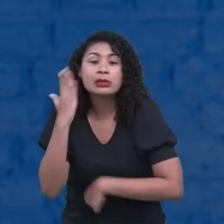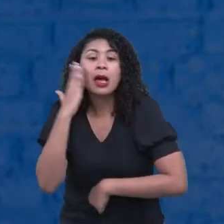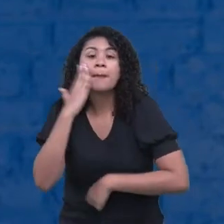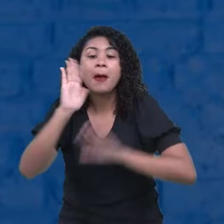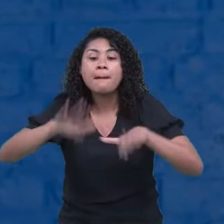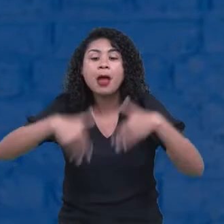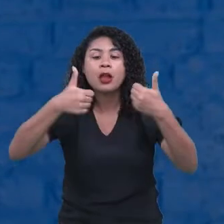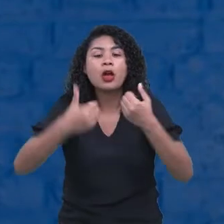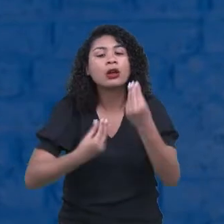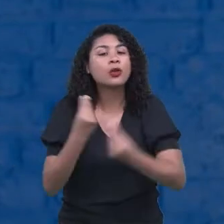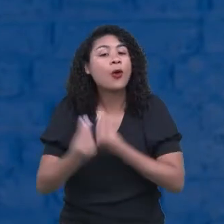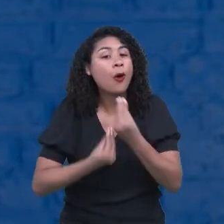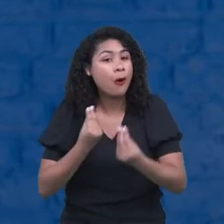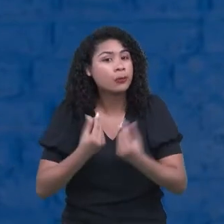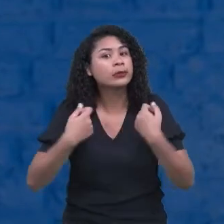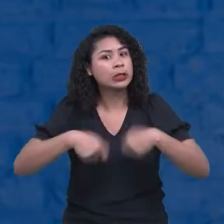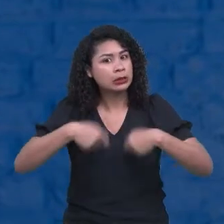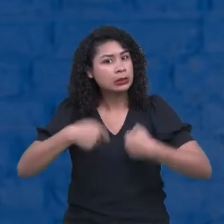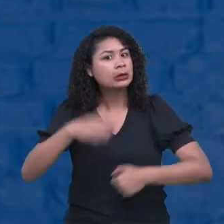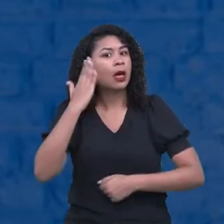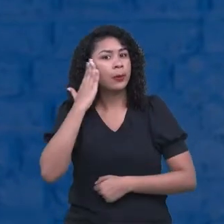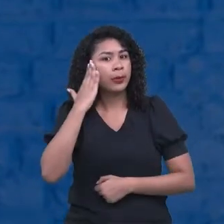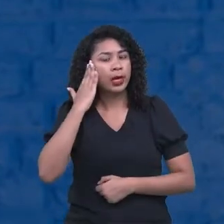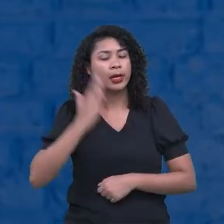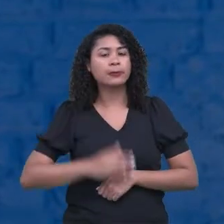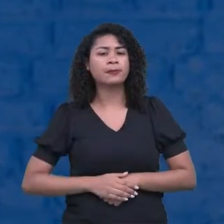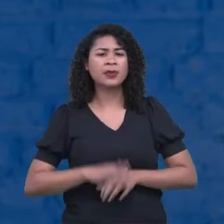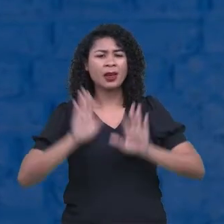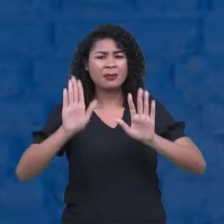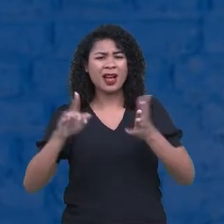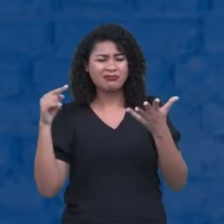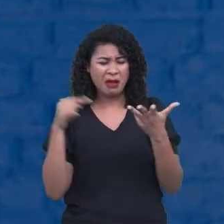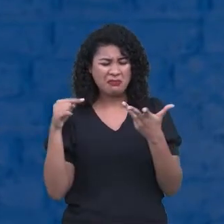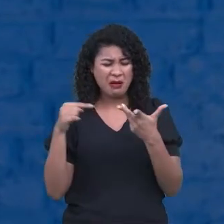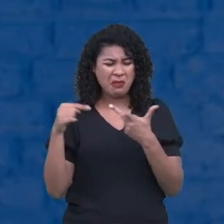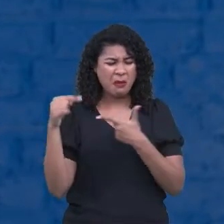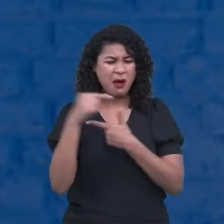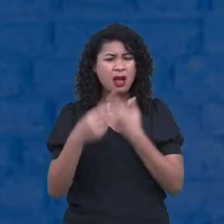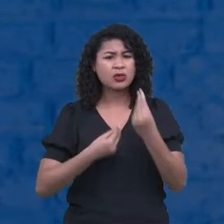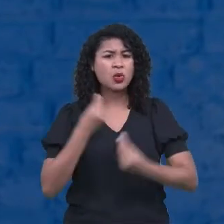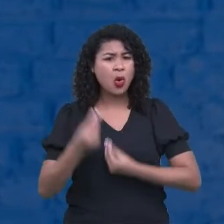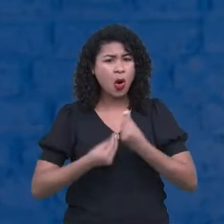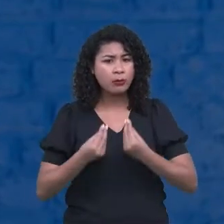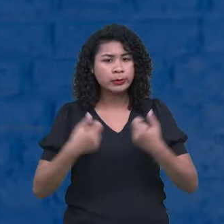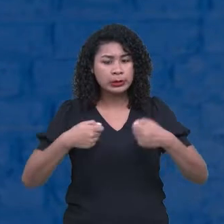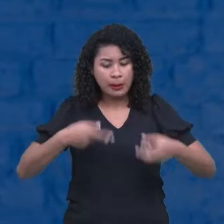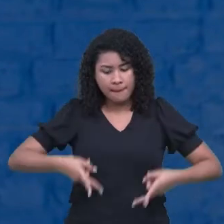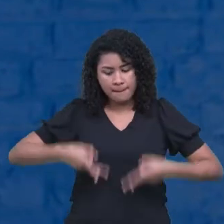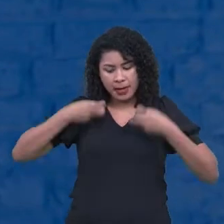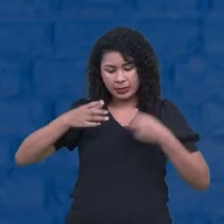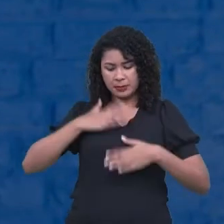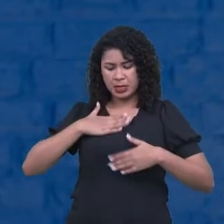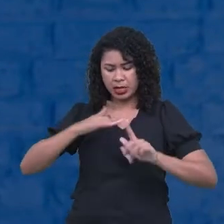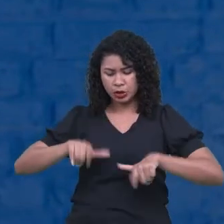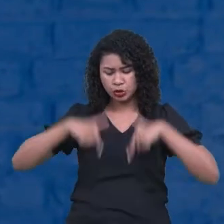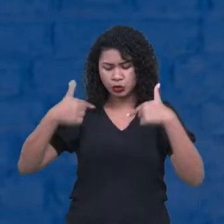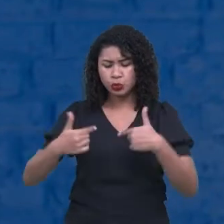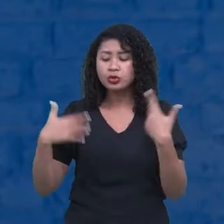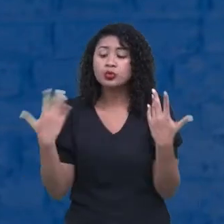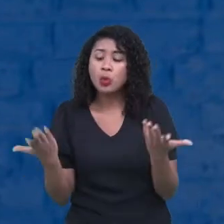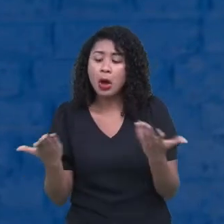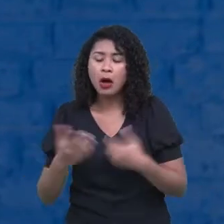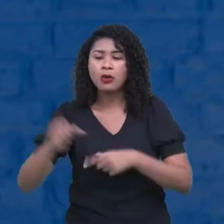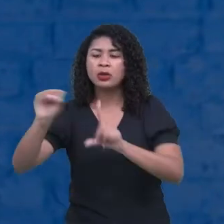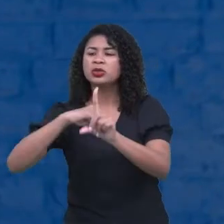certo? Mas, para ter tudo isso, certo? Ter a minha atitude, ver o que a sociedade precisa, ver o que eu